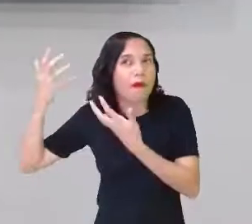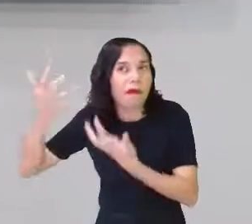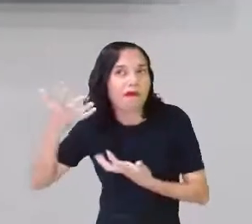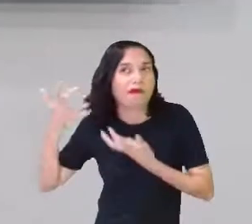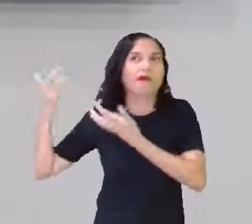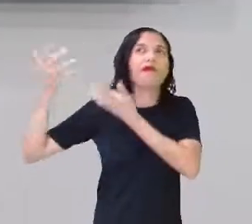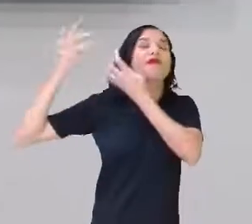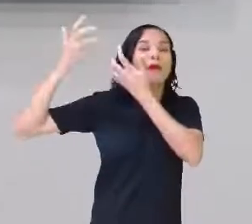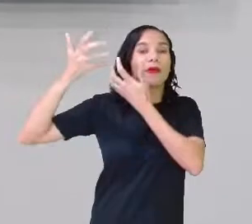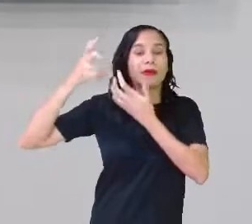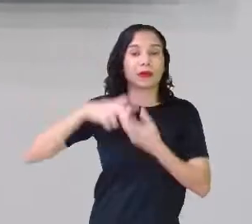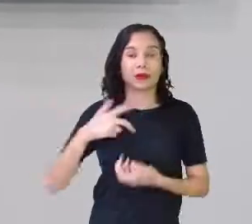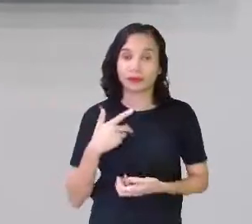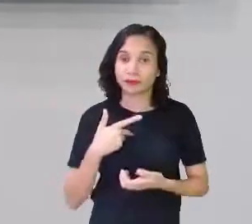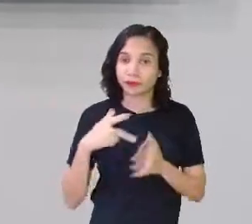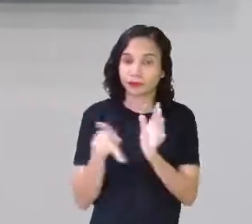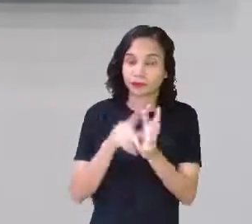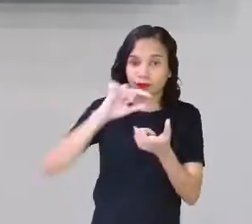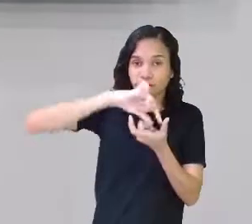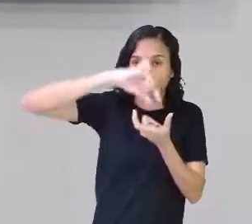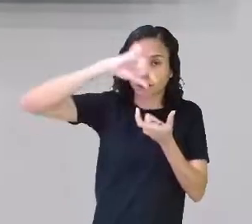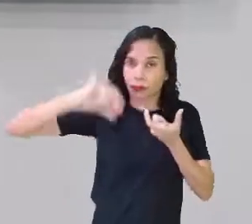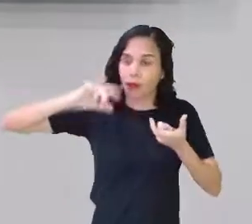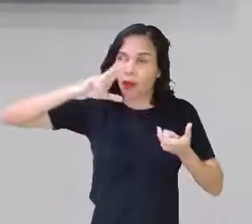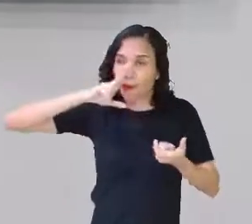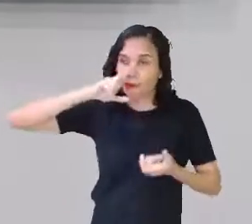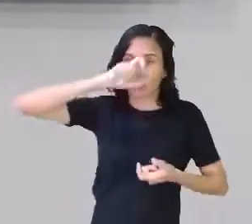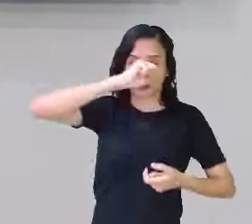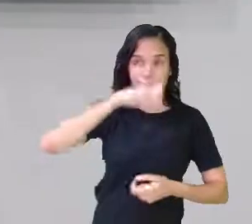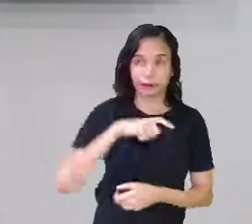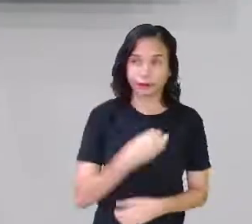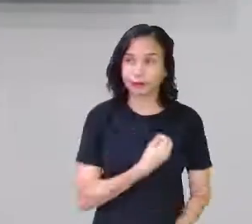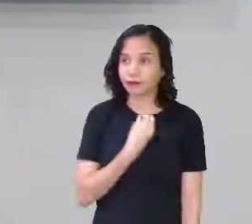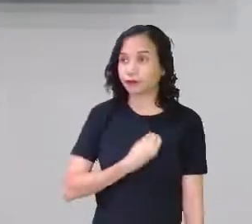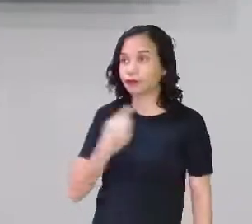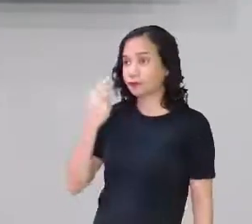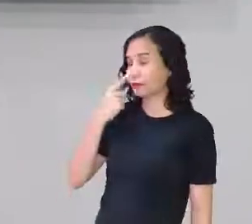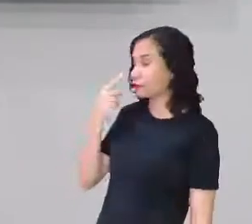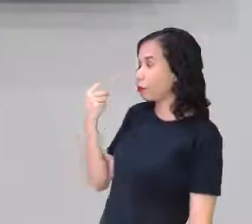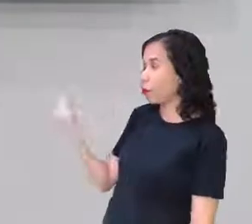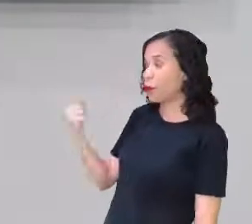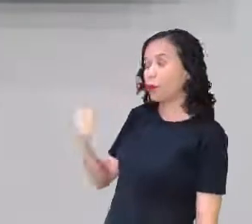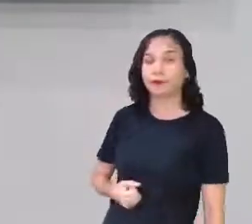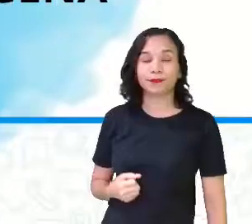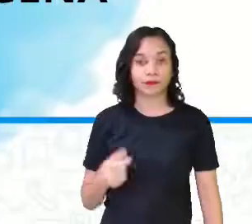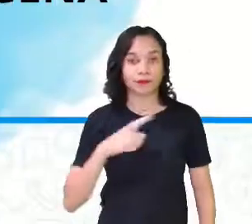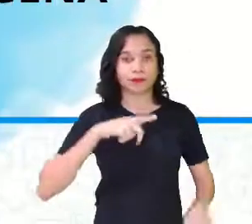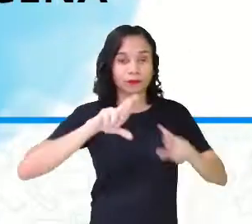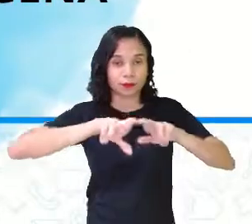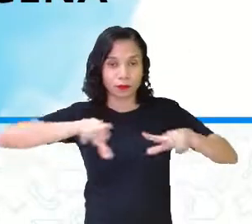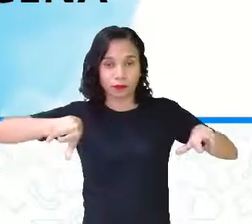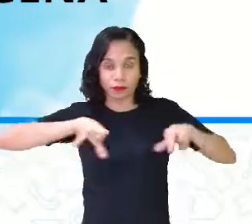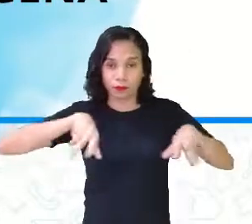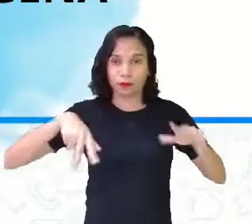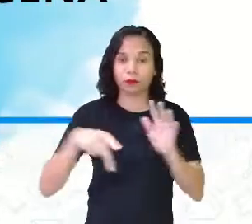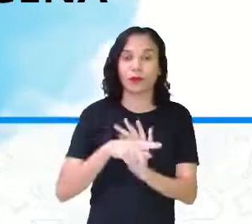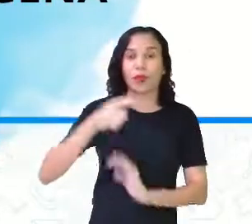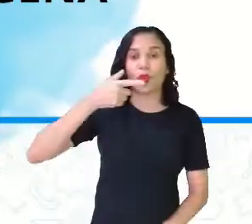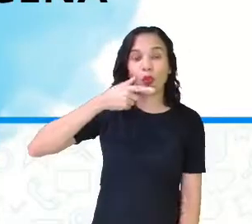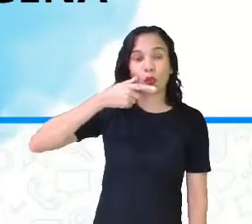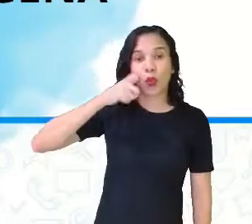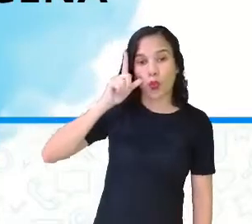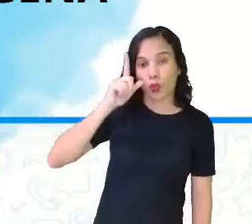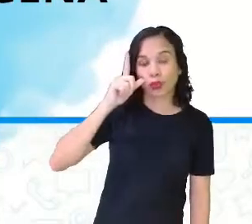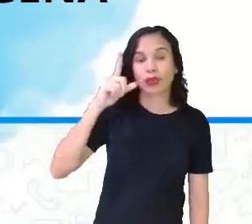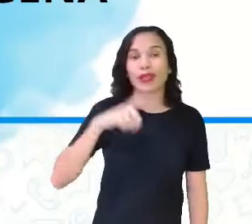sílaba tônica é a sílaba mais forte. Olha aqui alguns exemplos. Diferentemente de ontem,